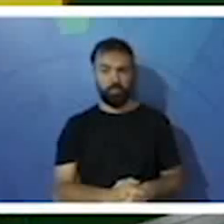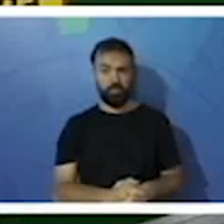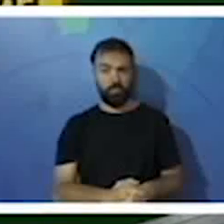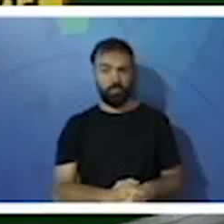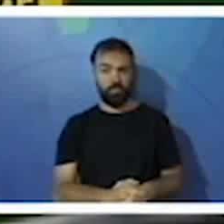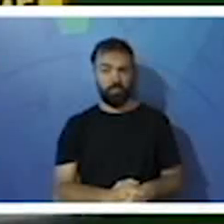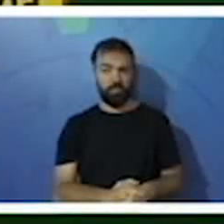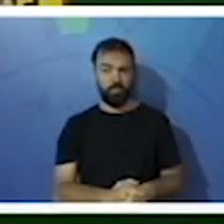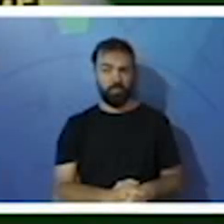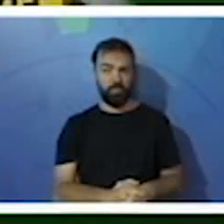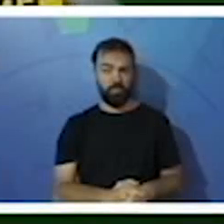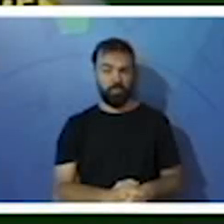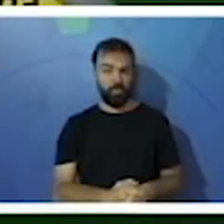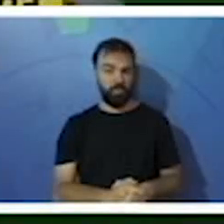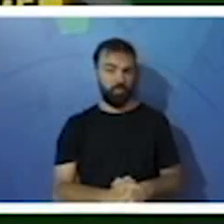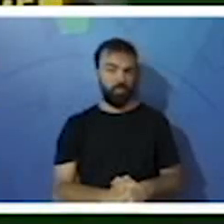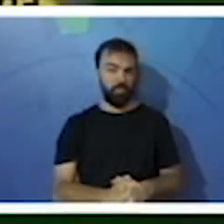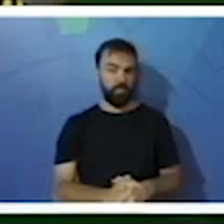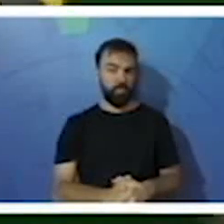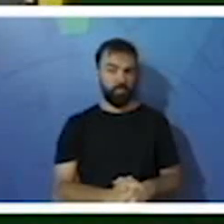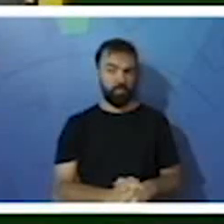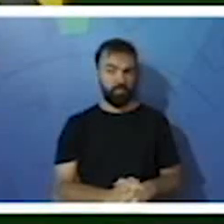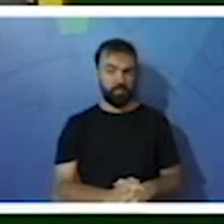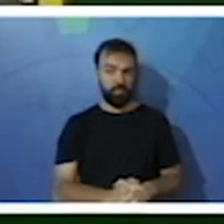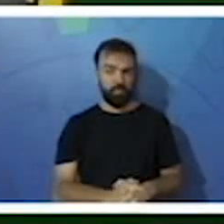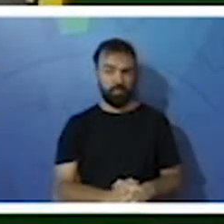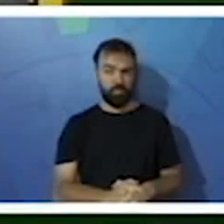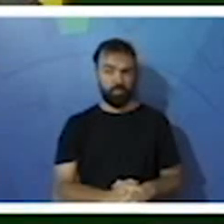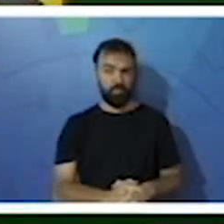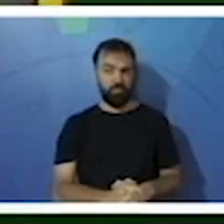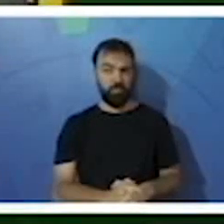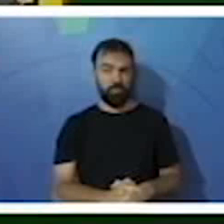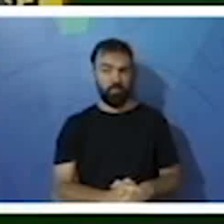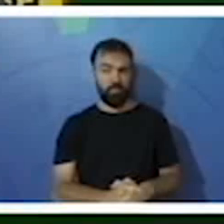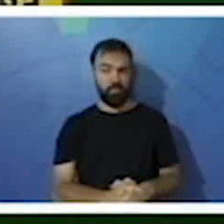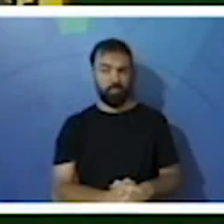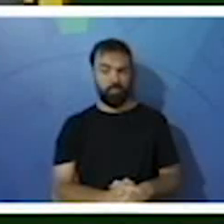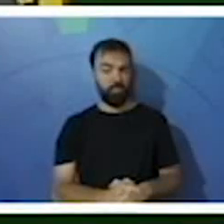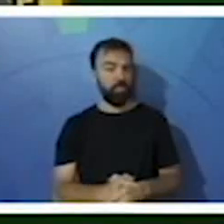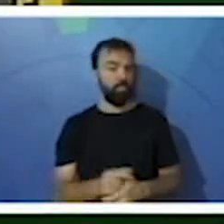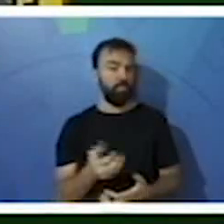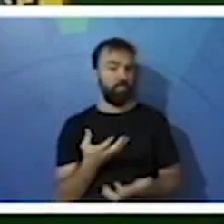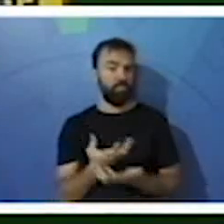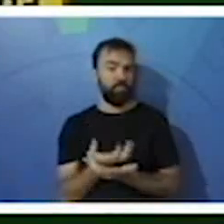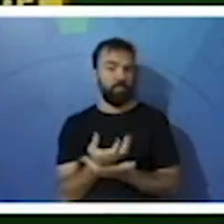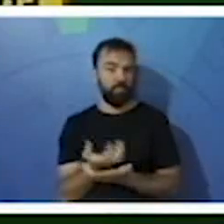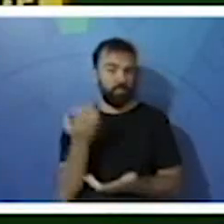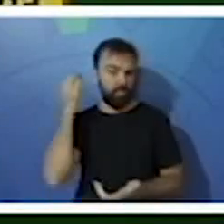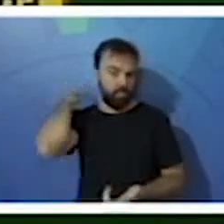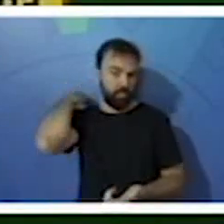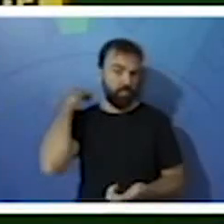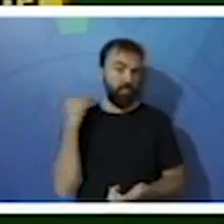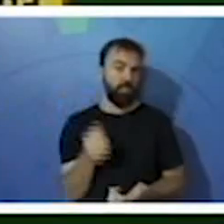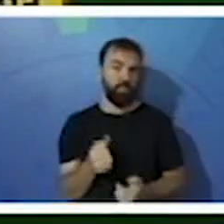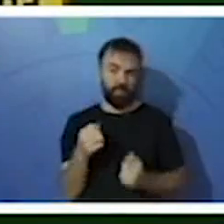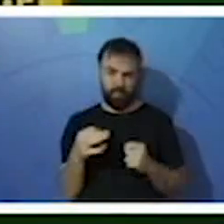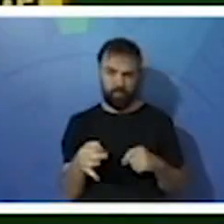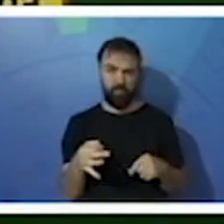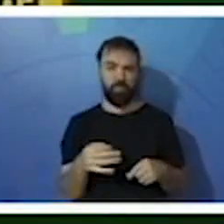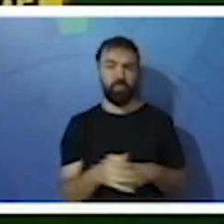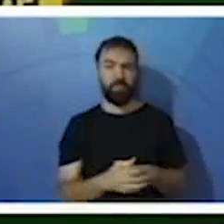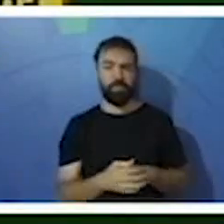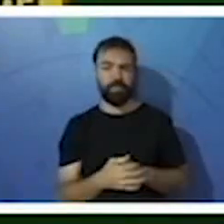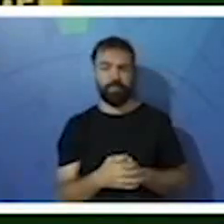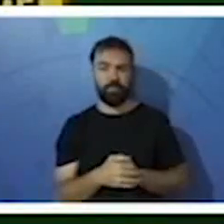Quando fala, crianças, sobre a ave carregar o ninho. Vocês acham que isso está certo?